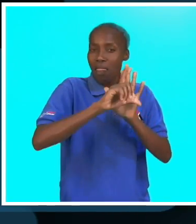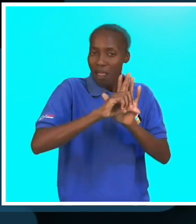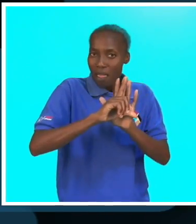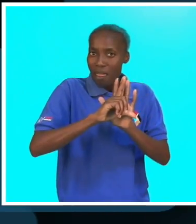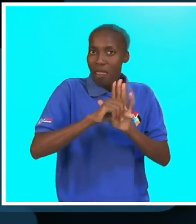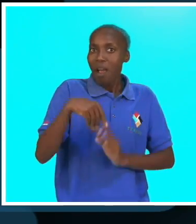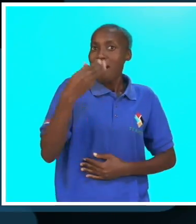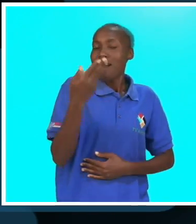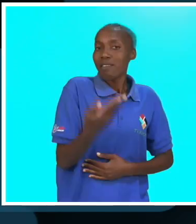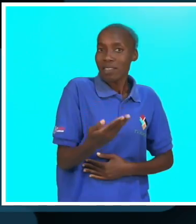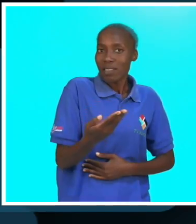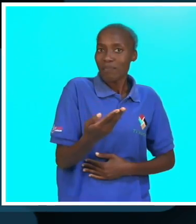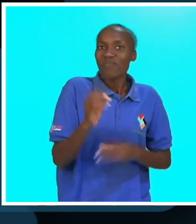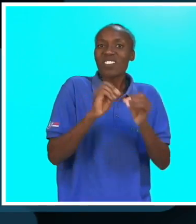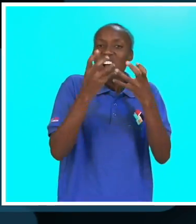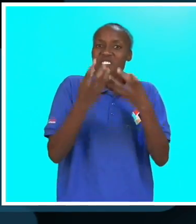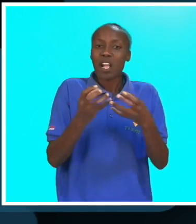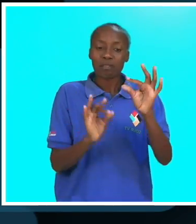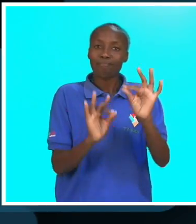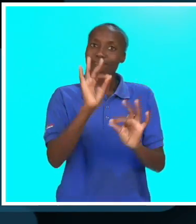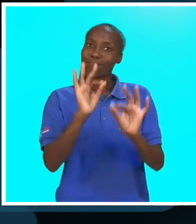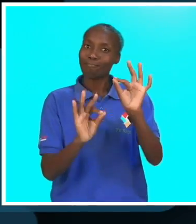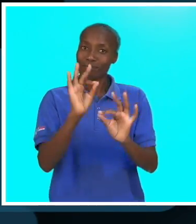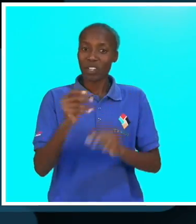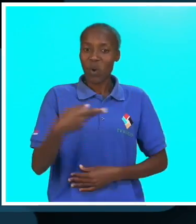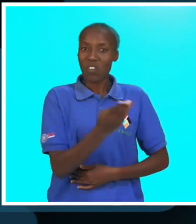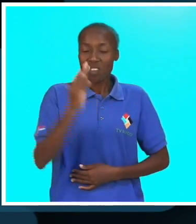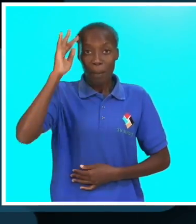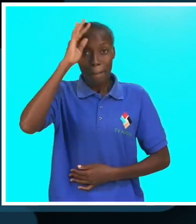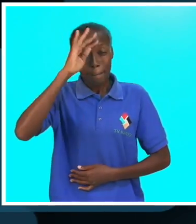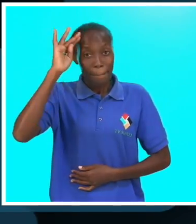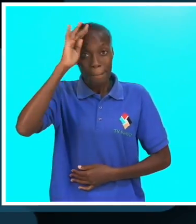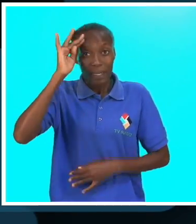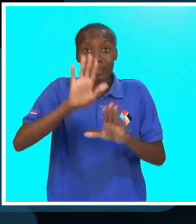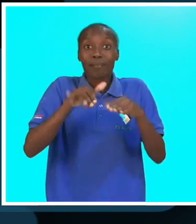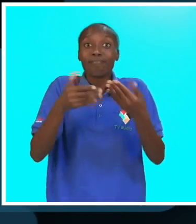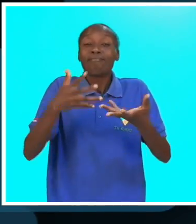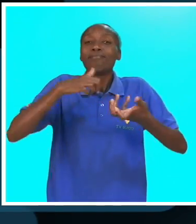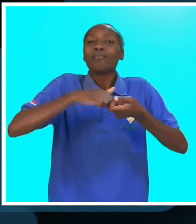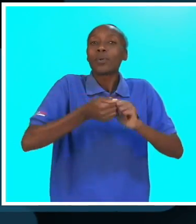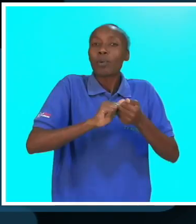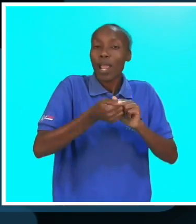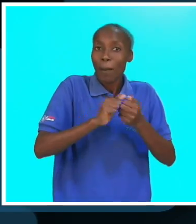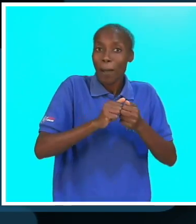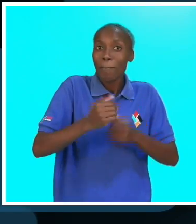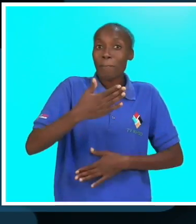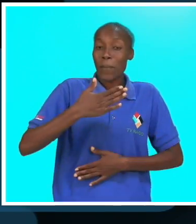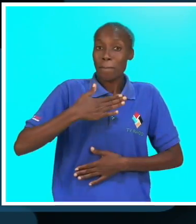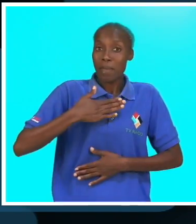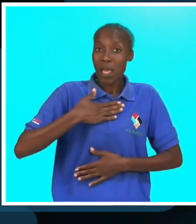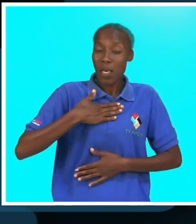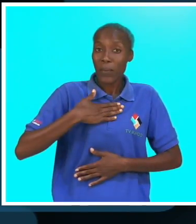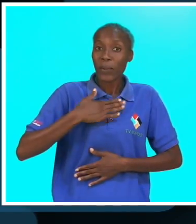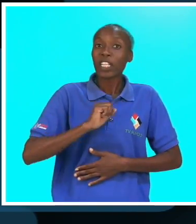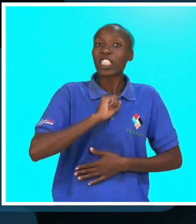respectiva lei estão desajustados. Agora, é só imaginar. O problema de